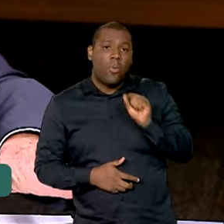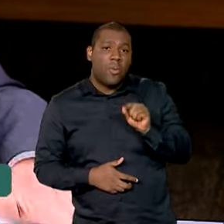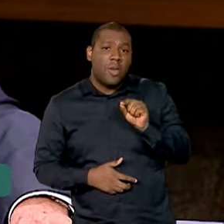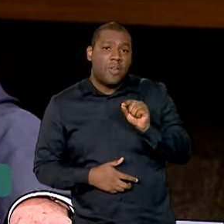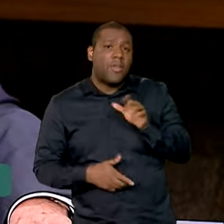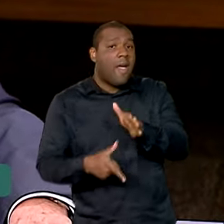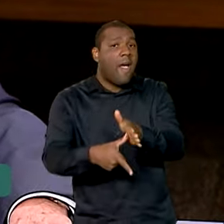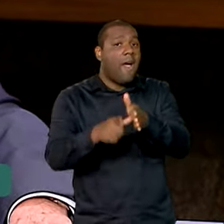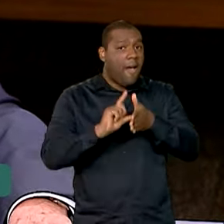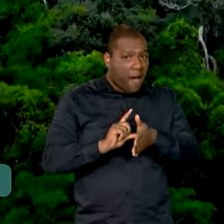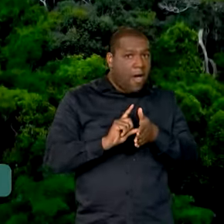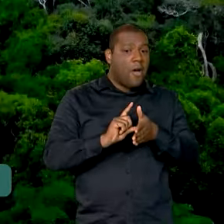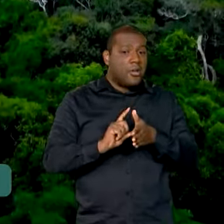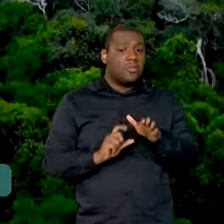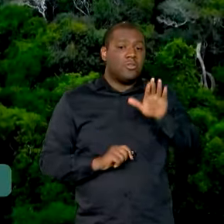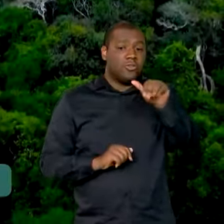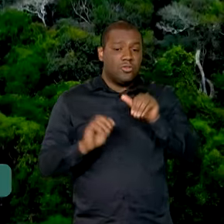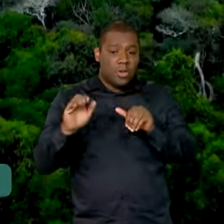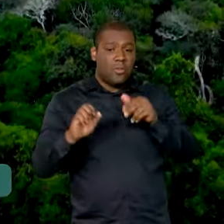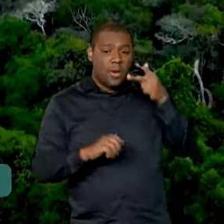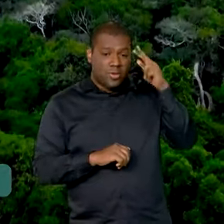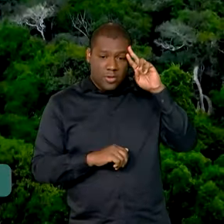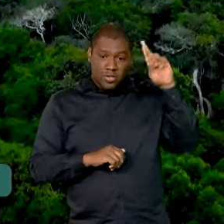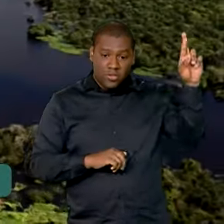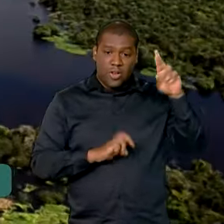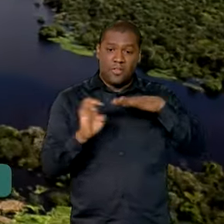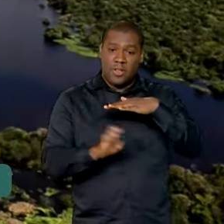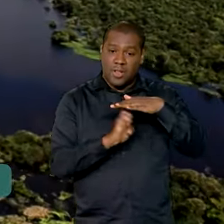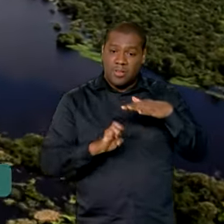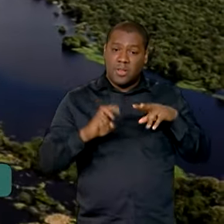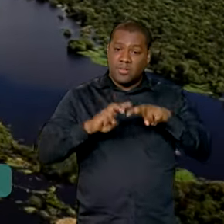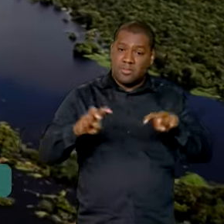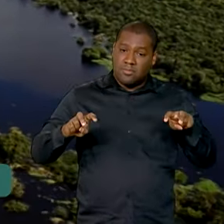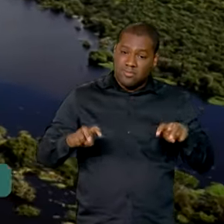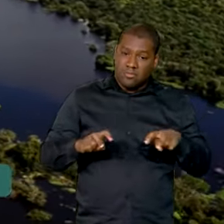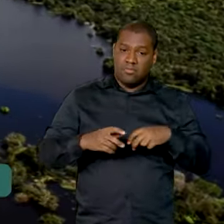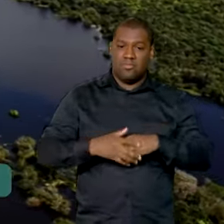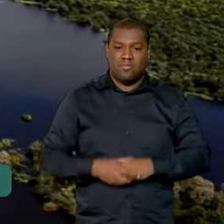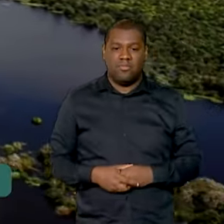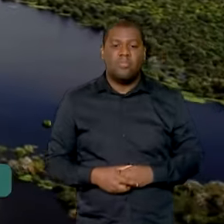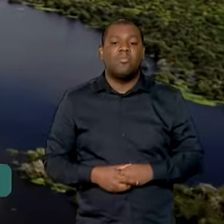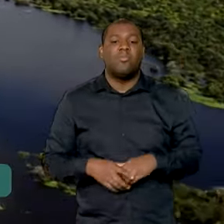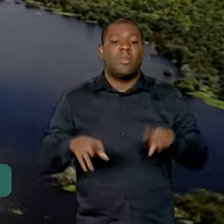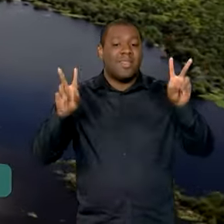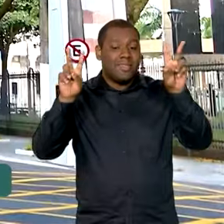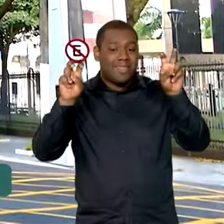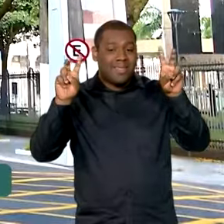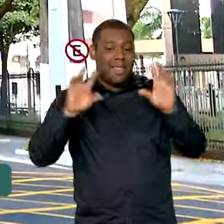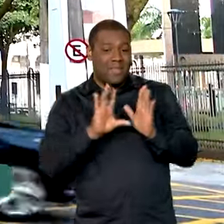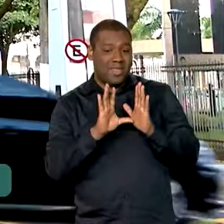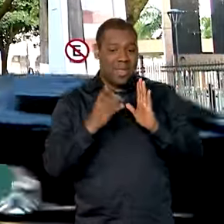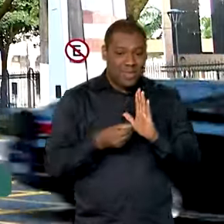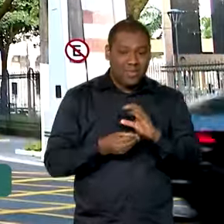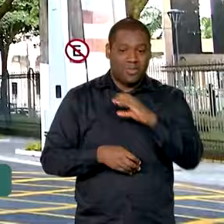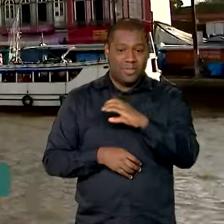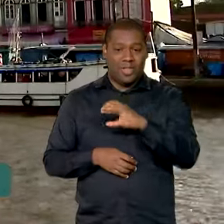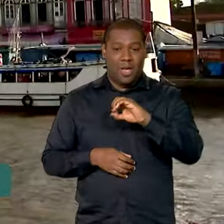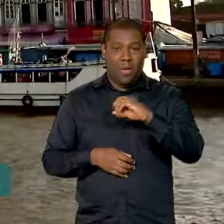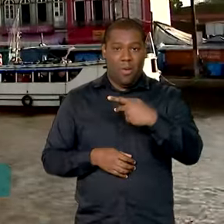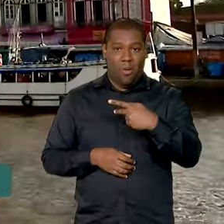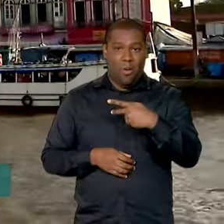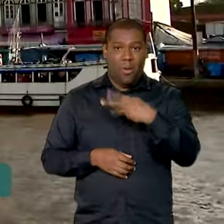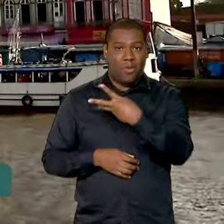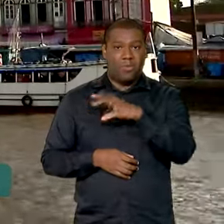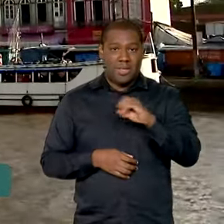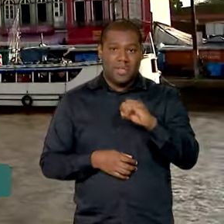empresários numa mesa de negociação. O presidente falou ainda sobre a Amazônia e a COP30, que será realizada em novembro do ano que vem,